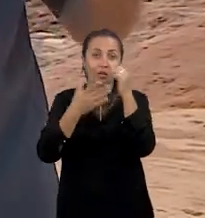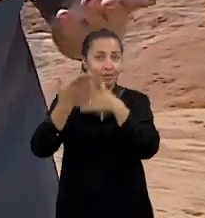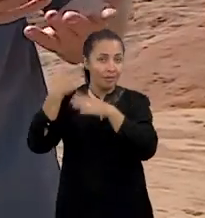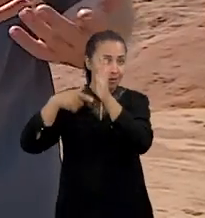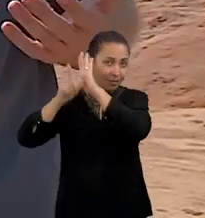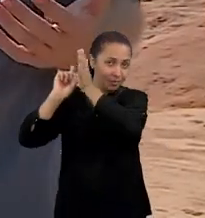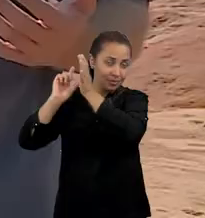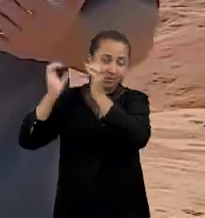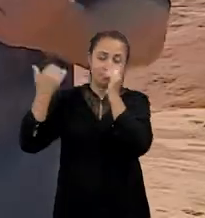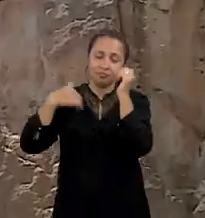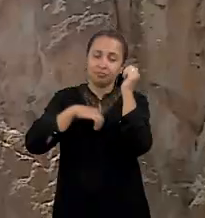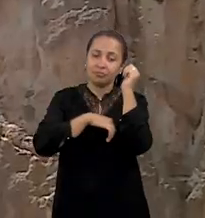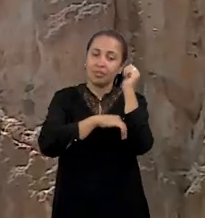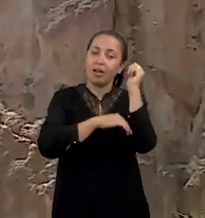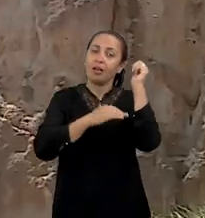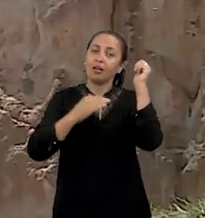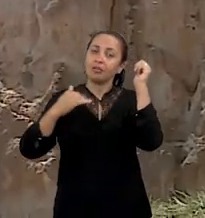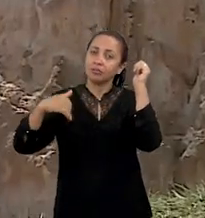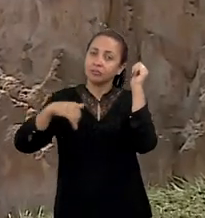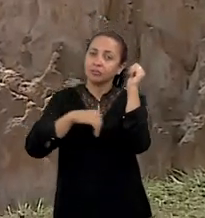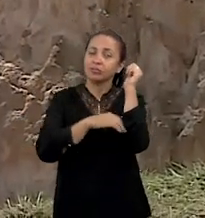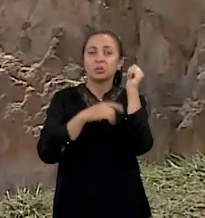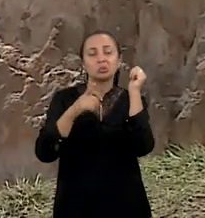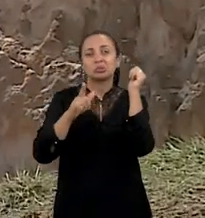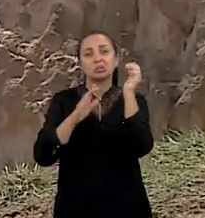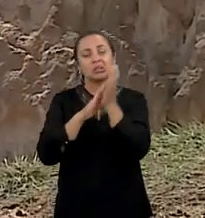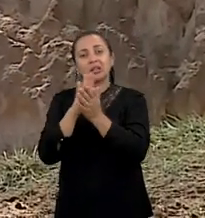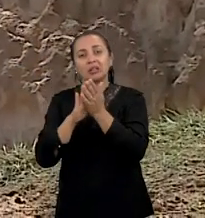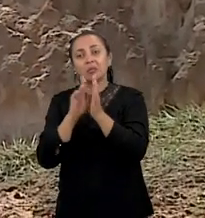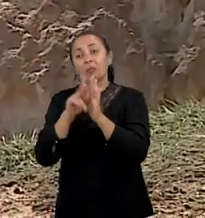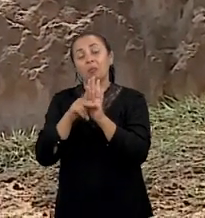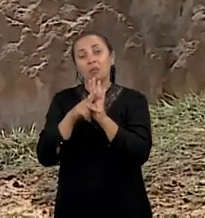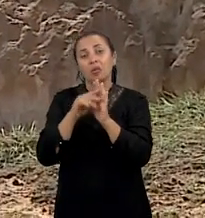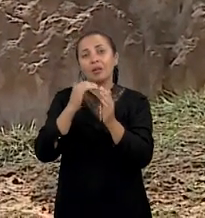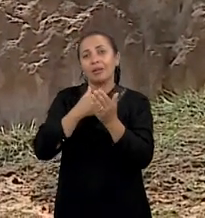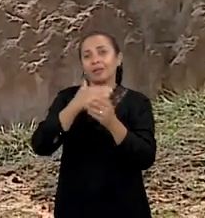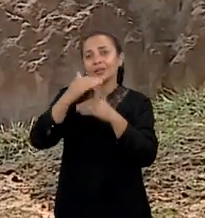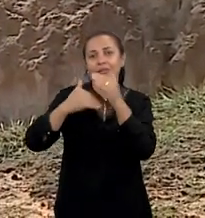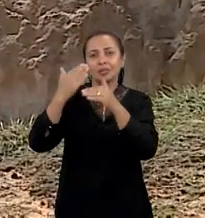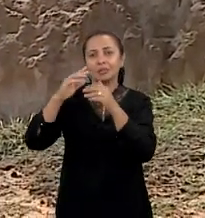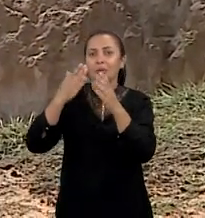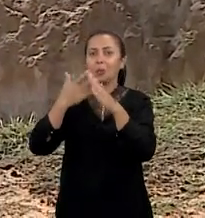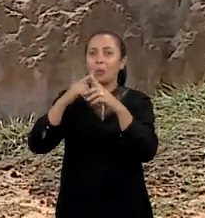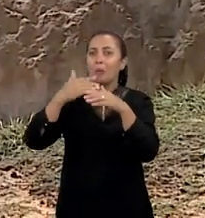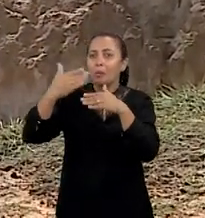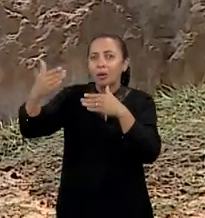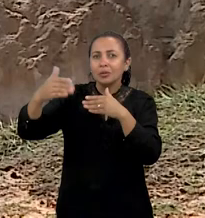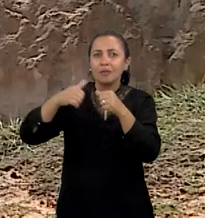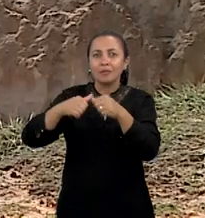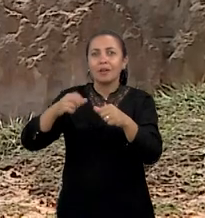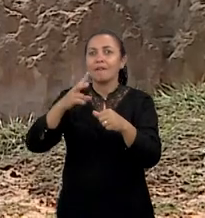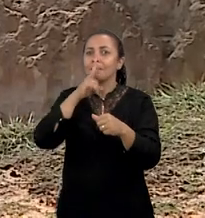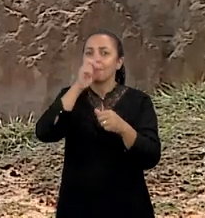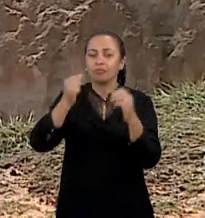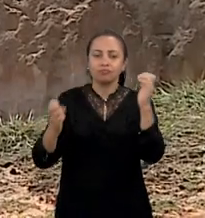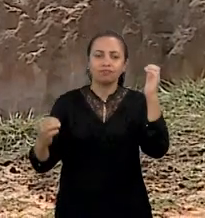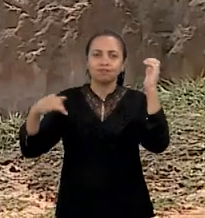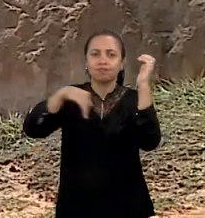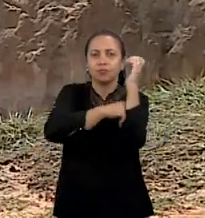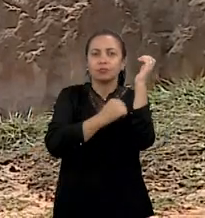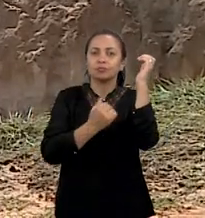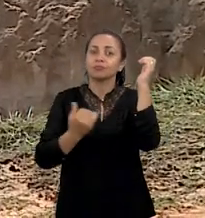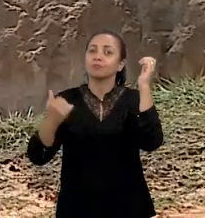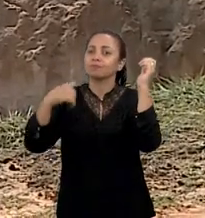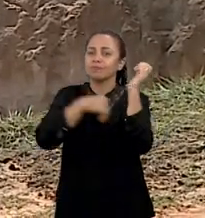não estava erodindo a falésia. E aí, esse processo se iniciou e o que a gente vem notado é que há uma certa